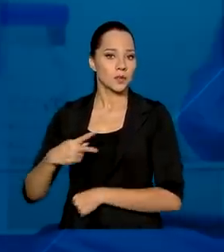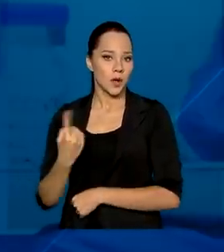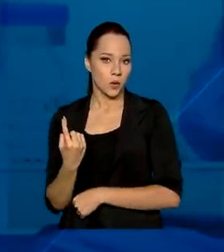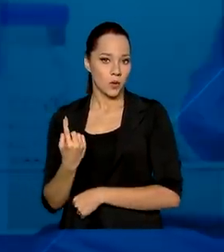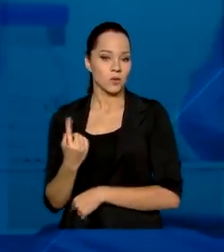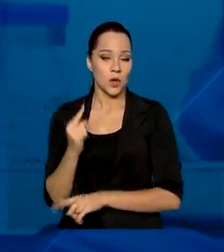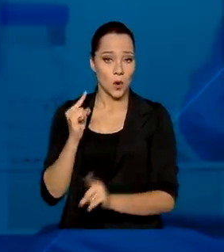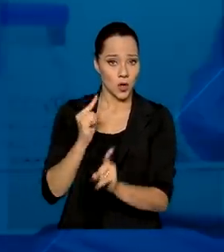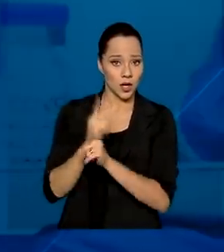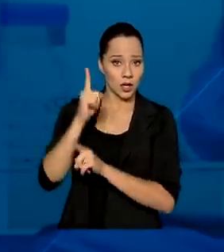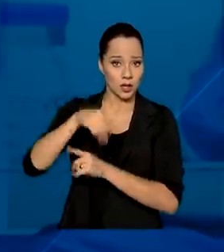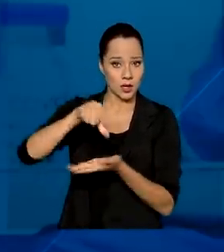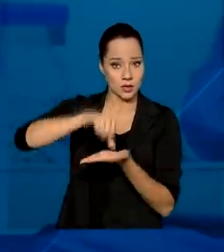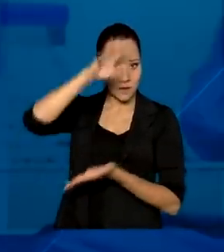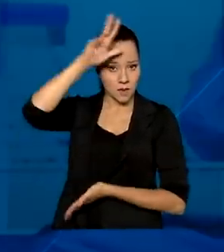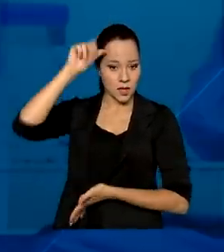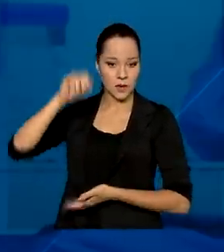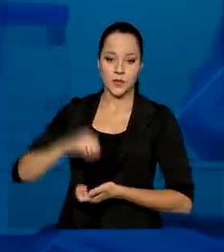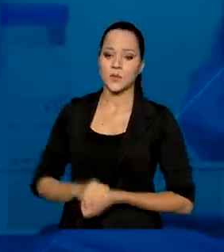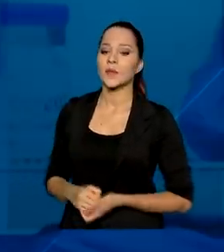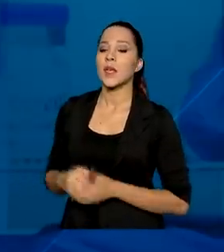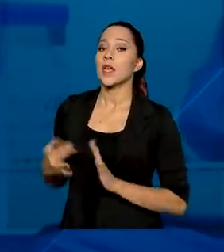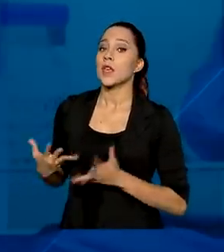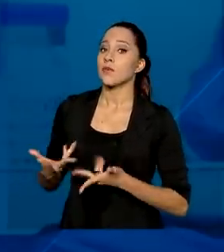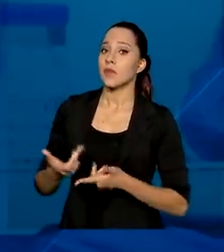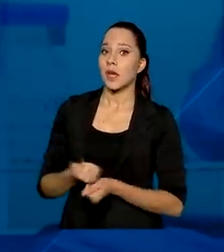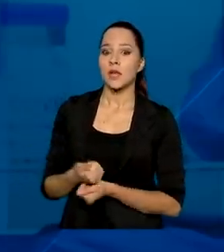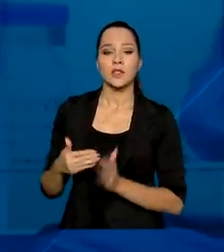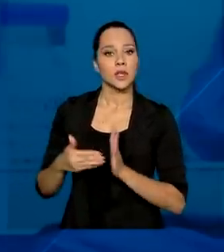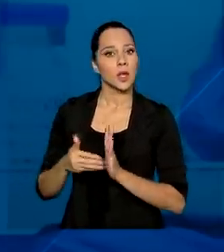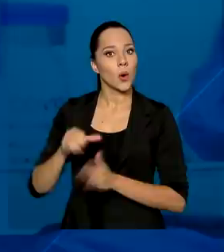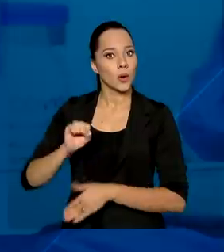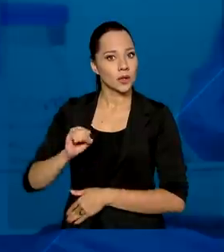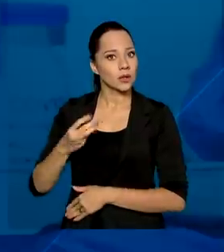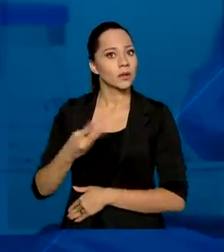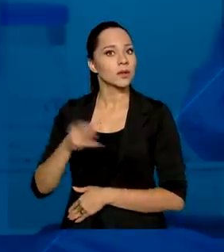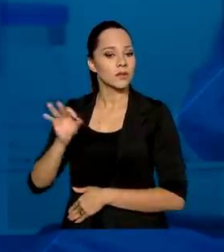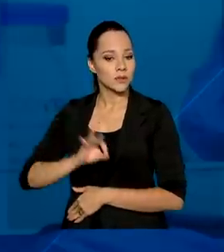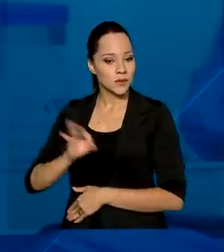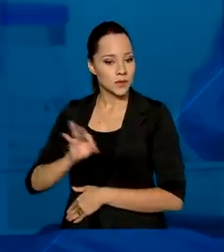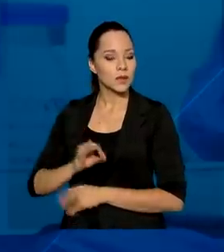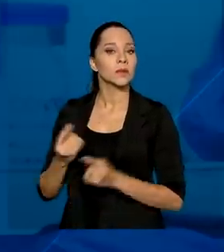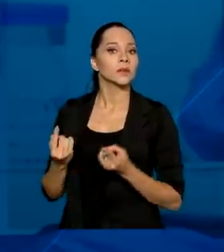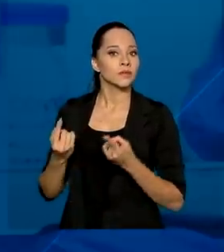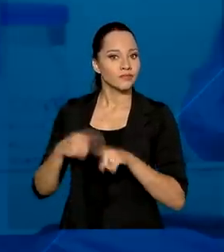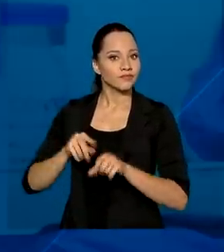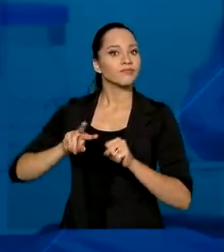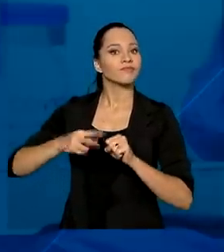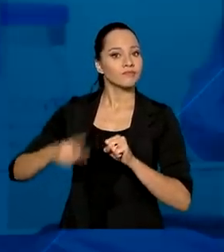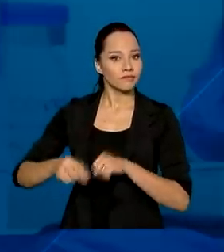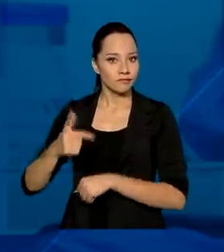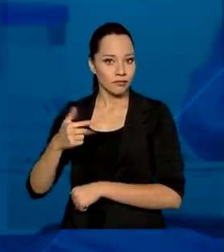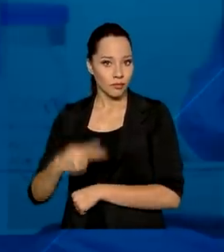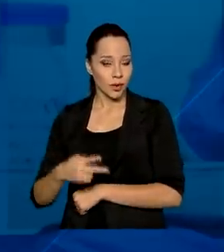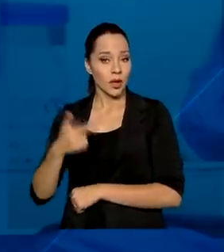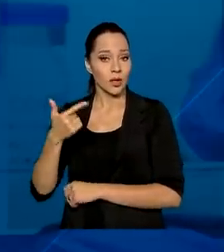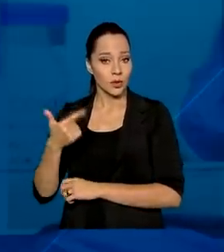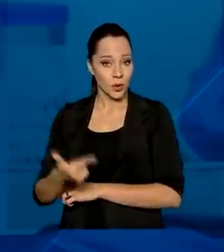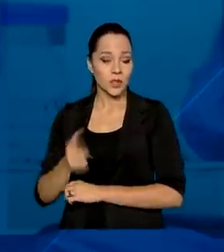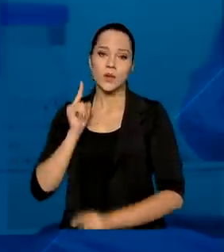encontrada em Manaus. E eficácia de até 83% contra a variante P2,